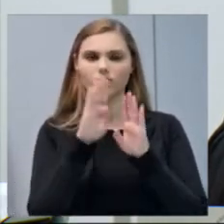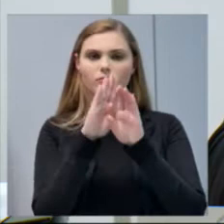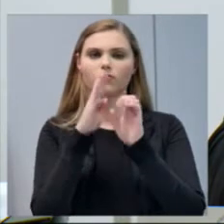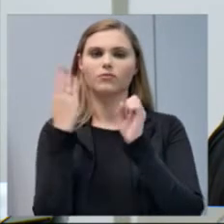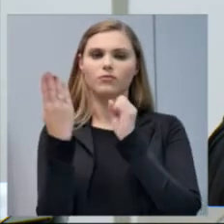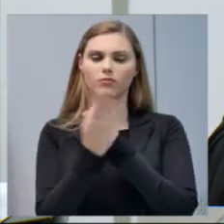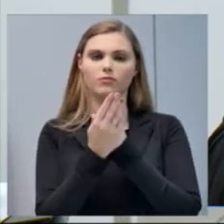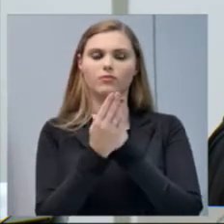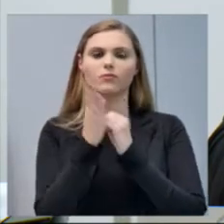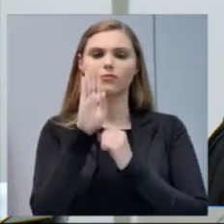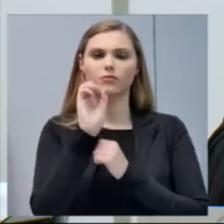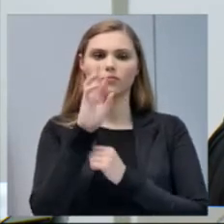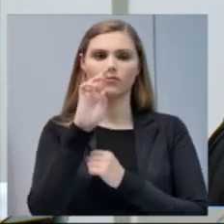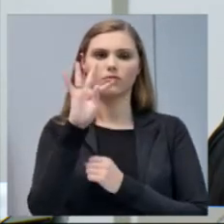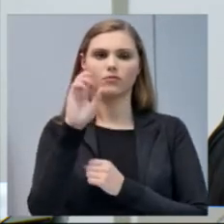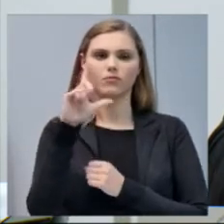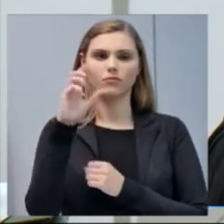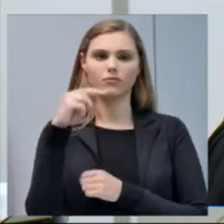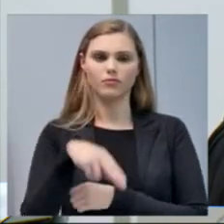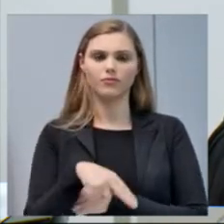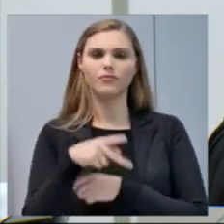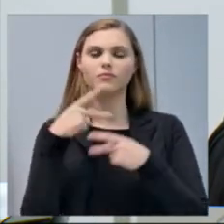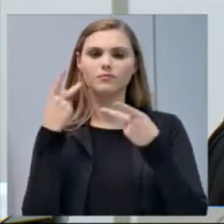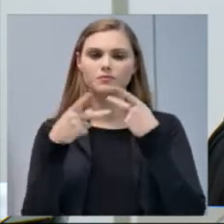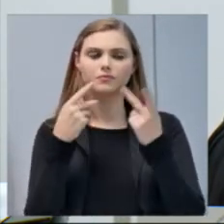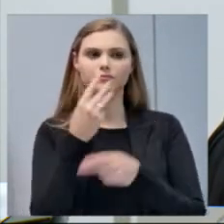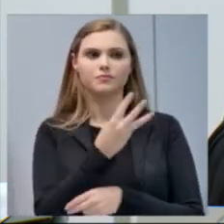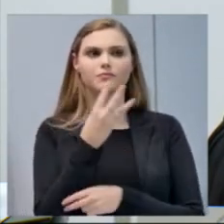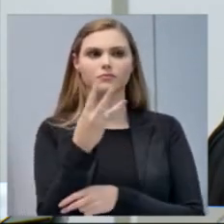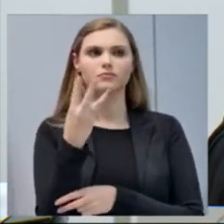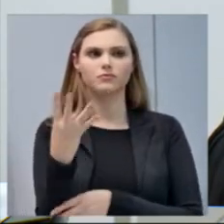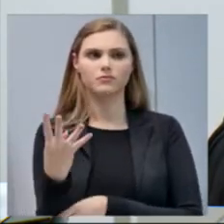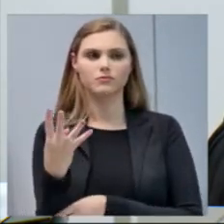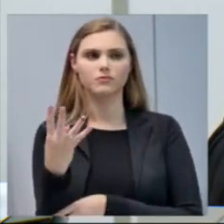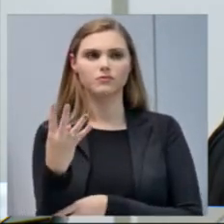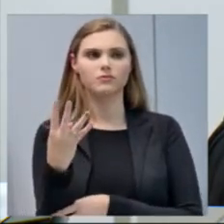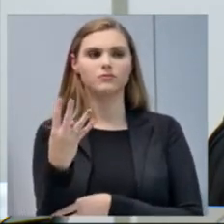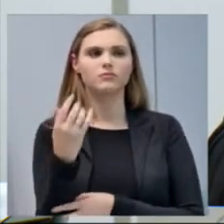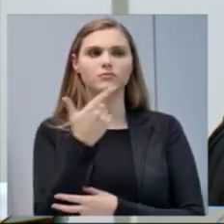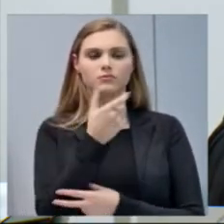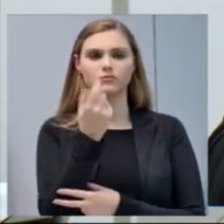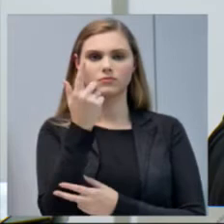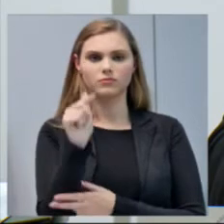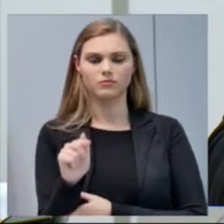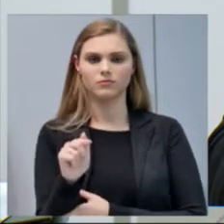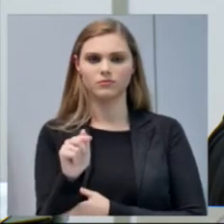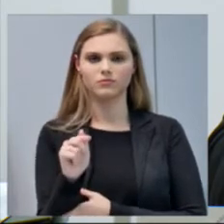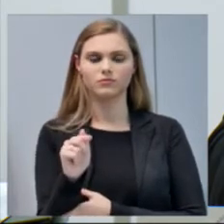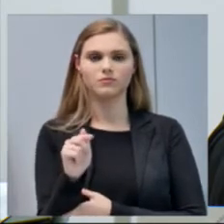Indicações. Indicação 334 de 2017,